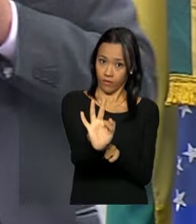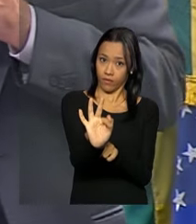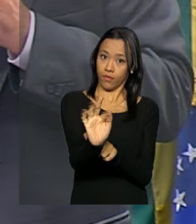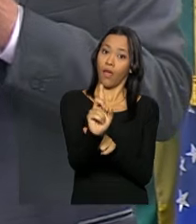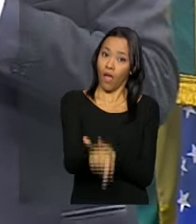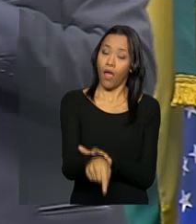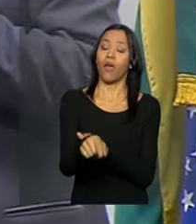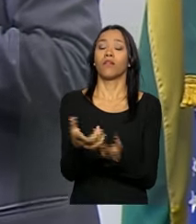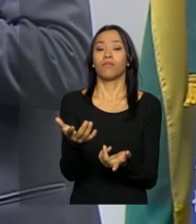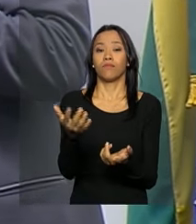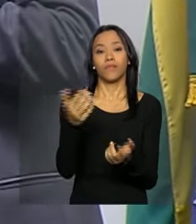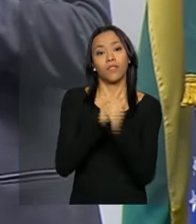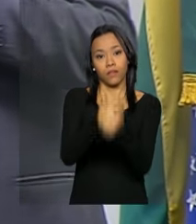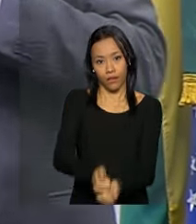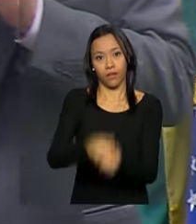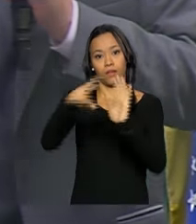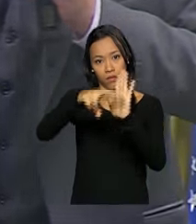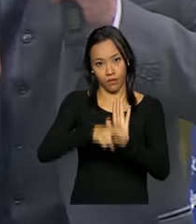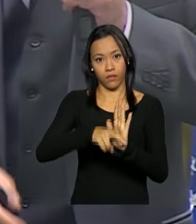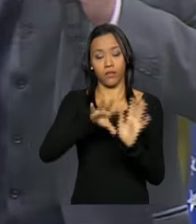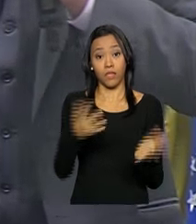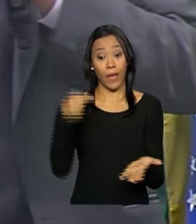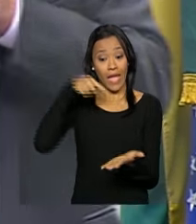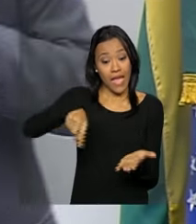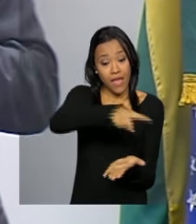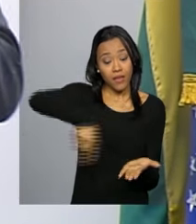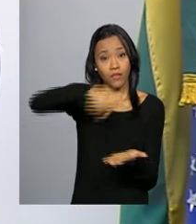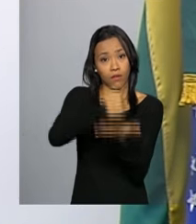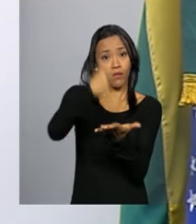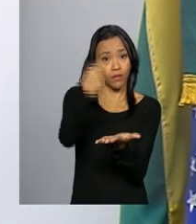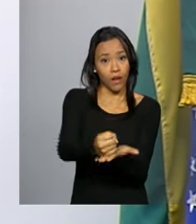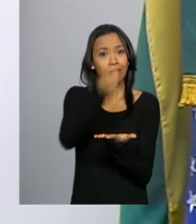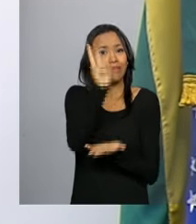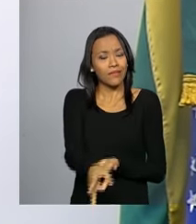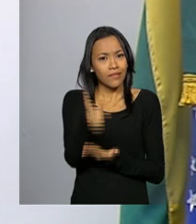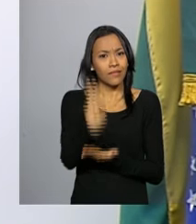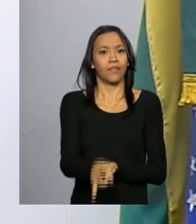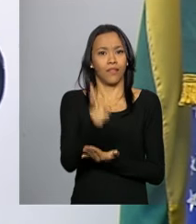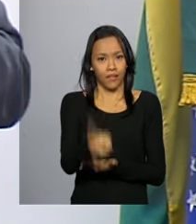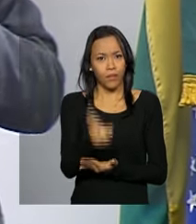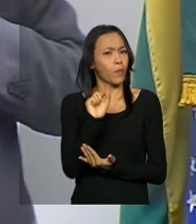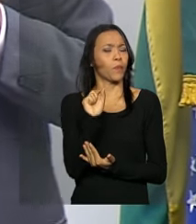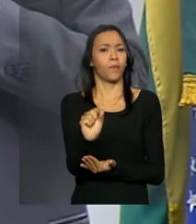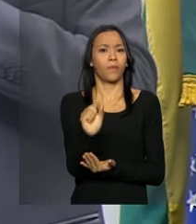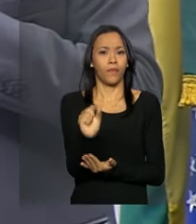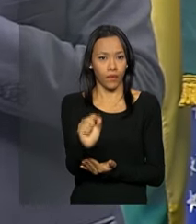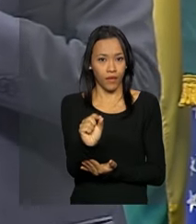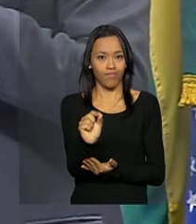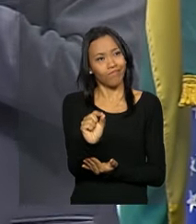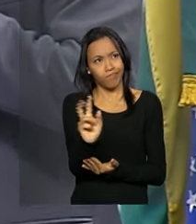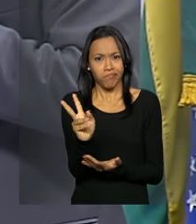que se adota, essa referência se adota. Esses contratos sempre admitiram a possibilidade de